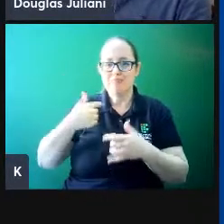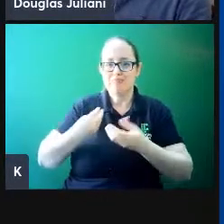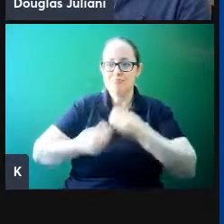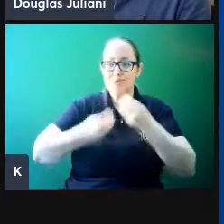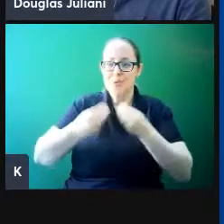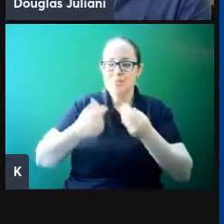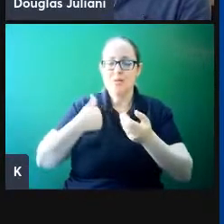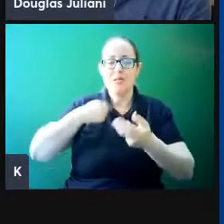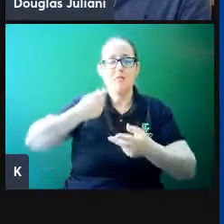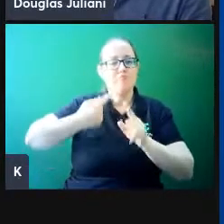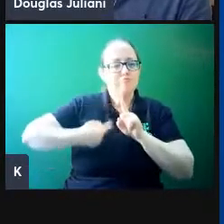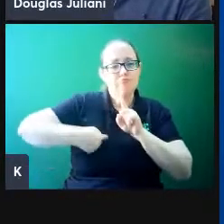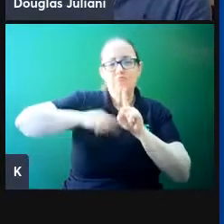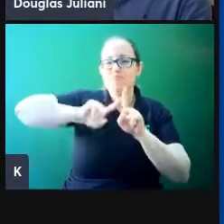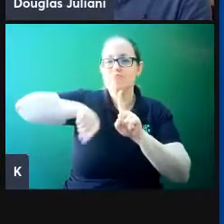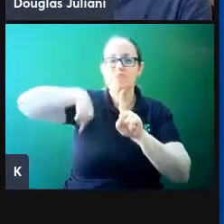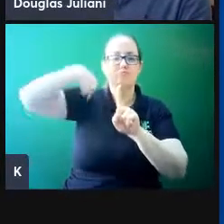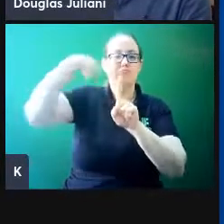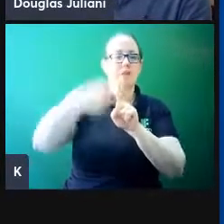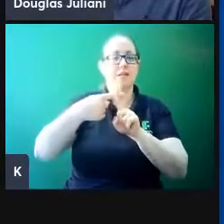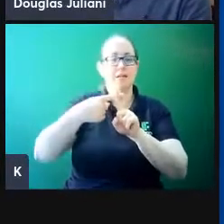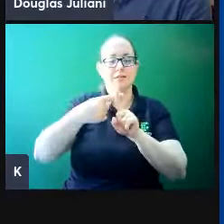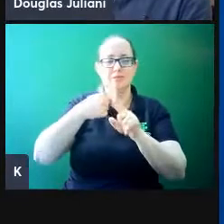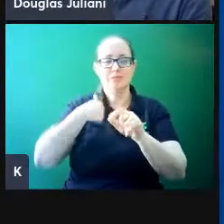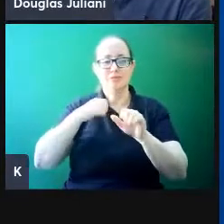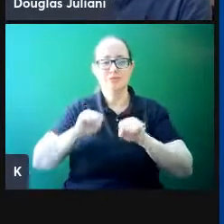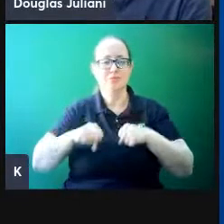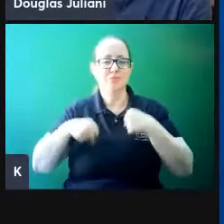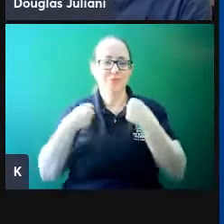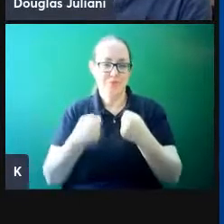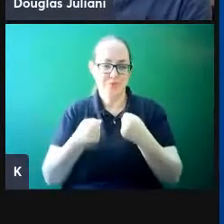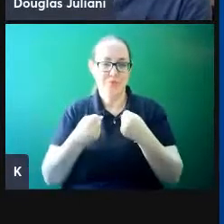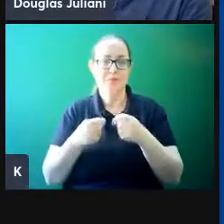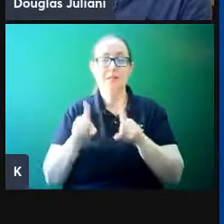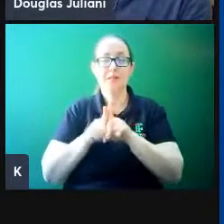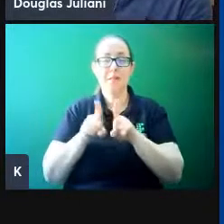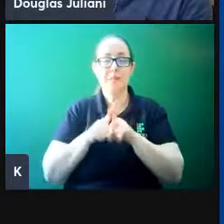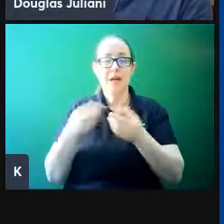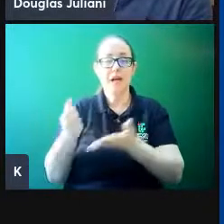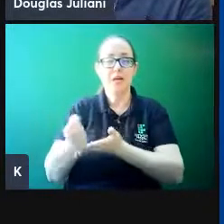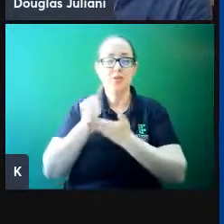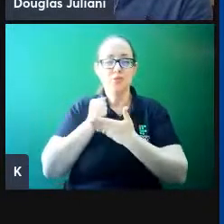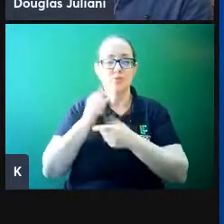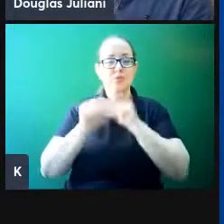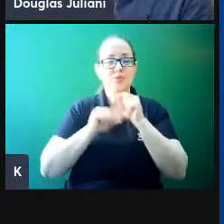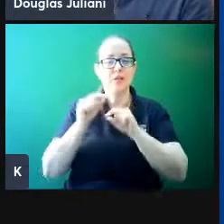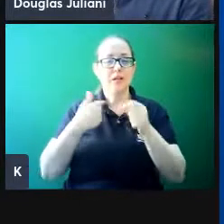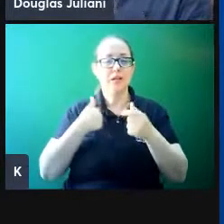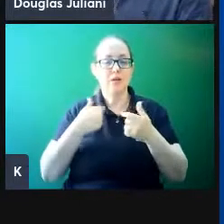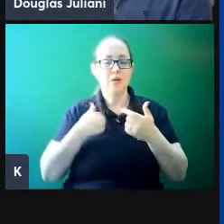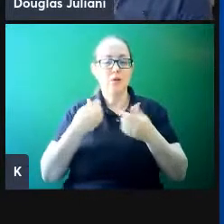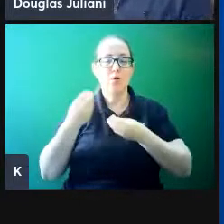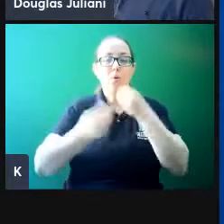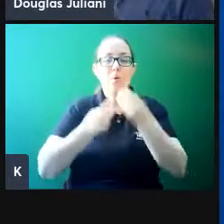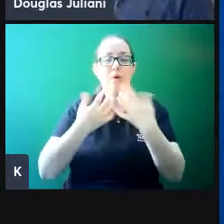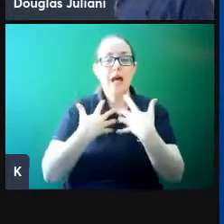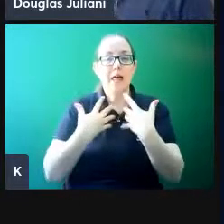performance. E aumentando essa conexão permite também com que a gente se entregue mais para o processo inovativo.